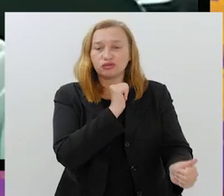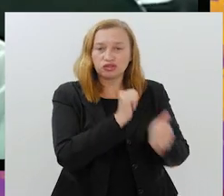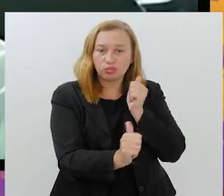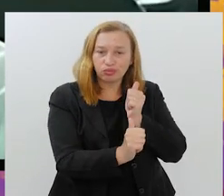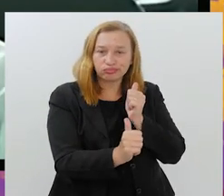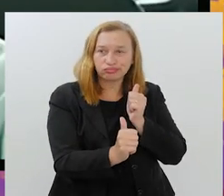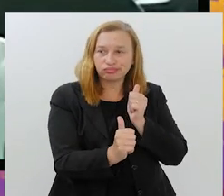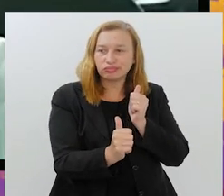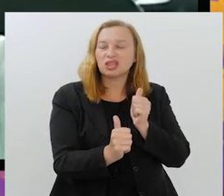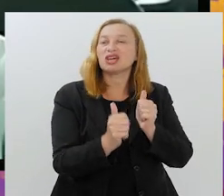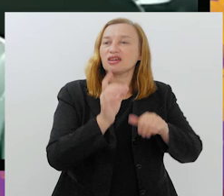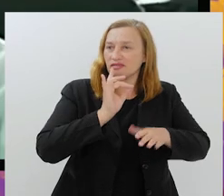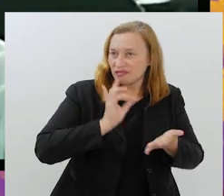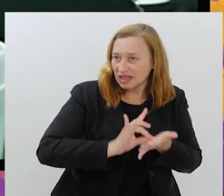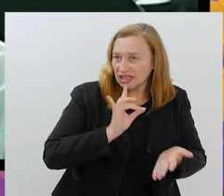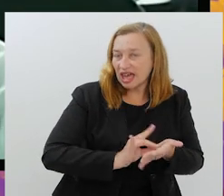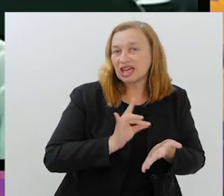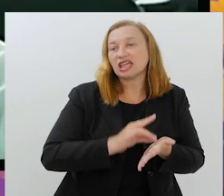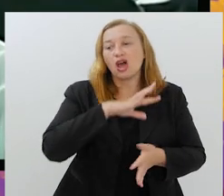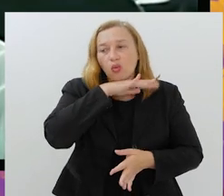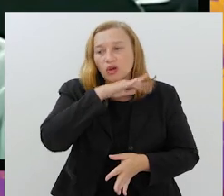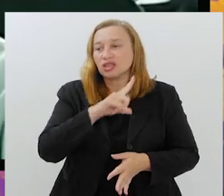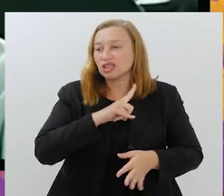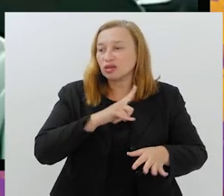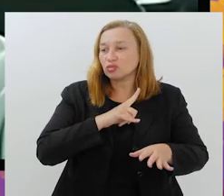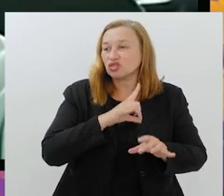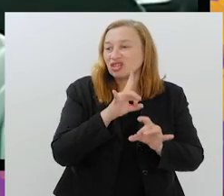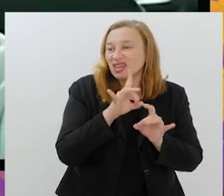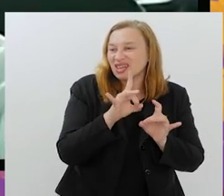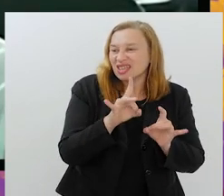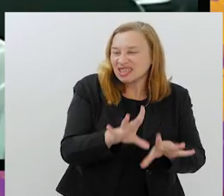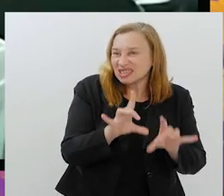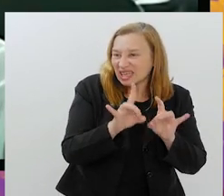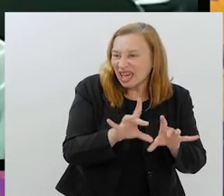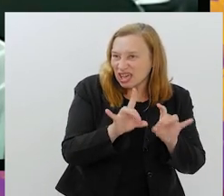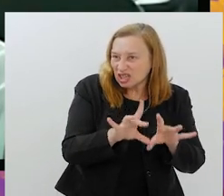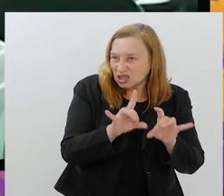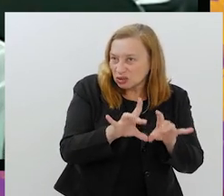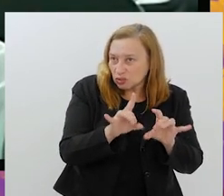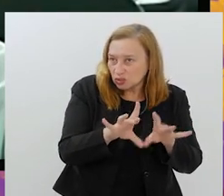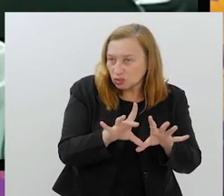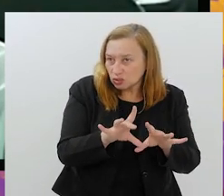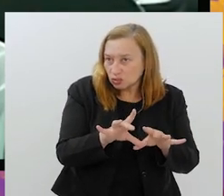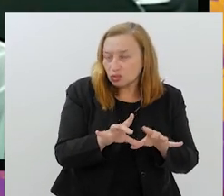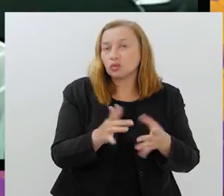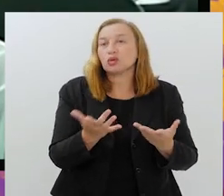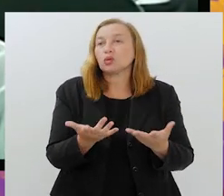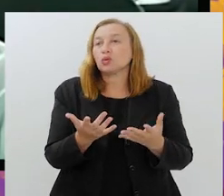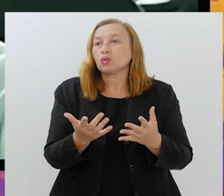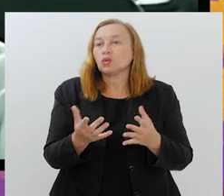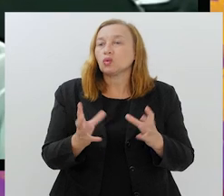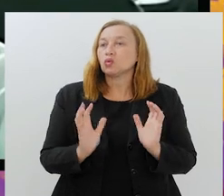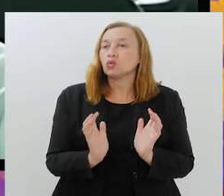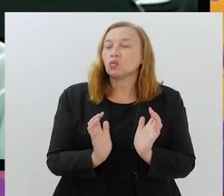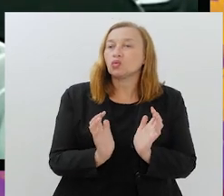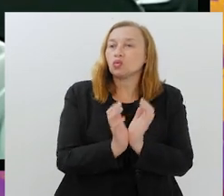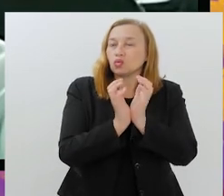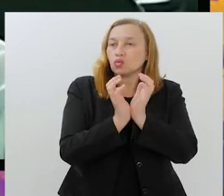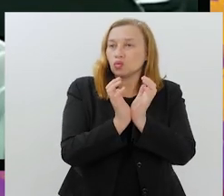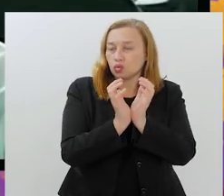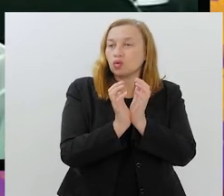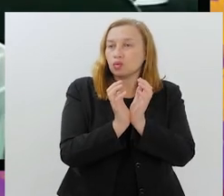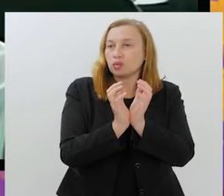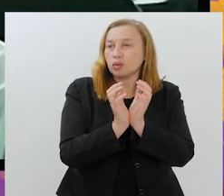futebol jogado, sim, é muito ruim. Nós temos já dois técnicos nessa etapa de eliminatórias. O Dorival tentando recuperar uma seleção que o